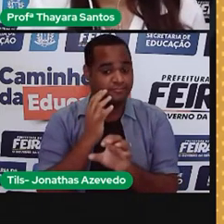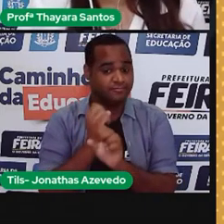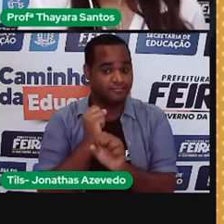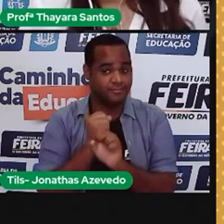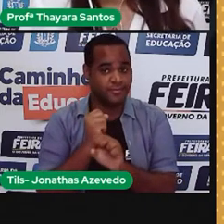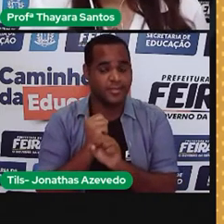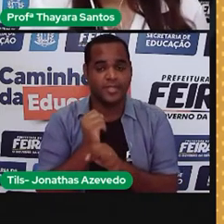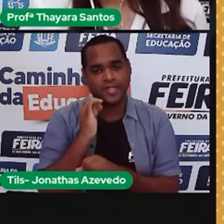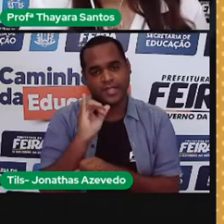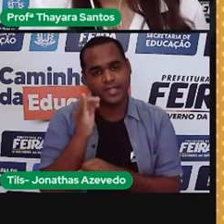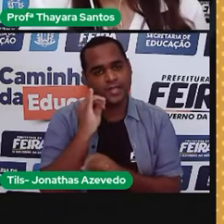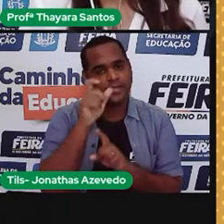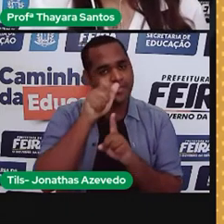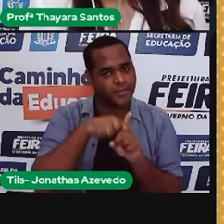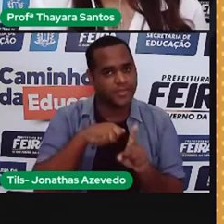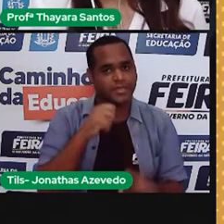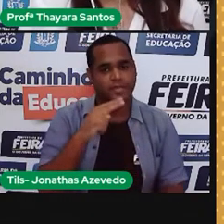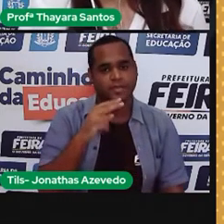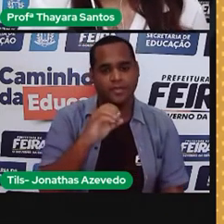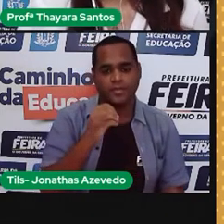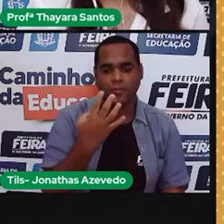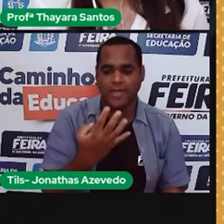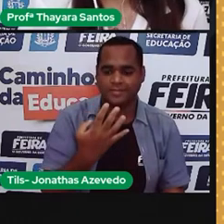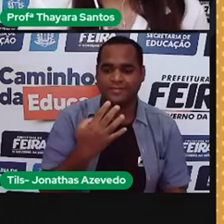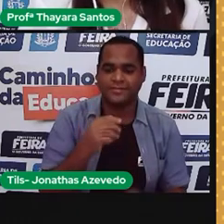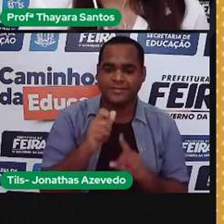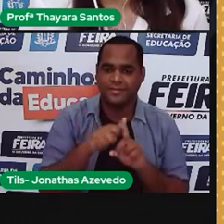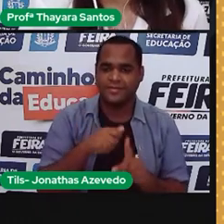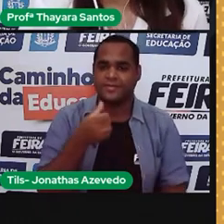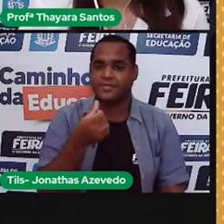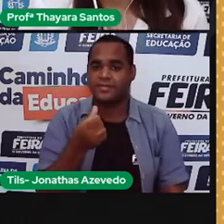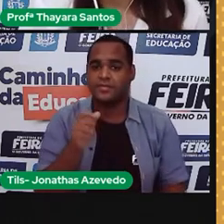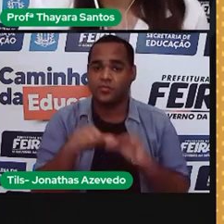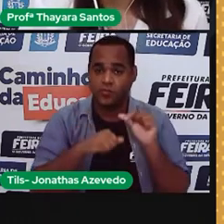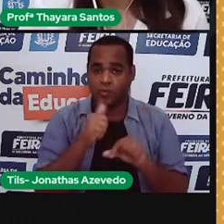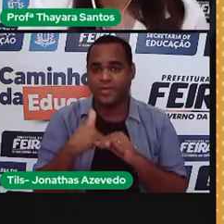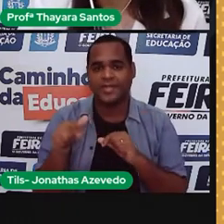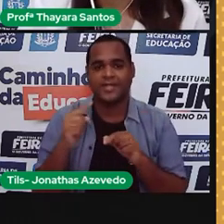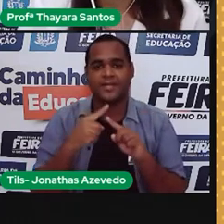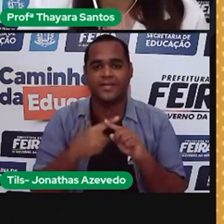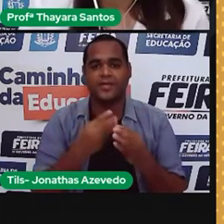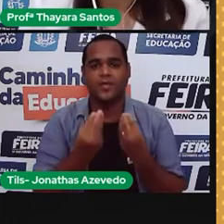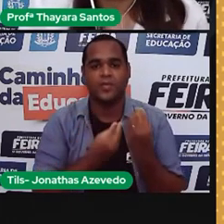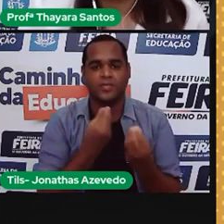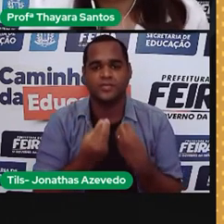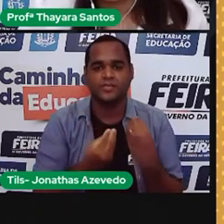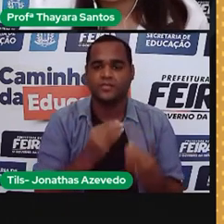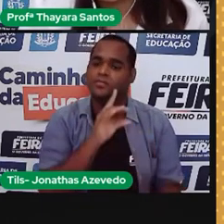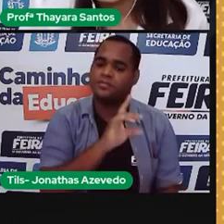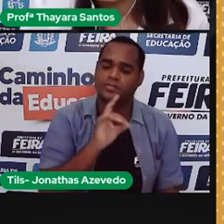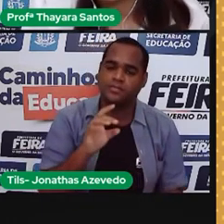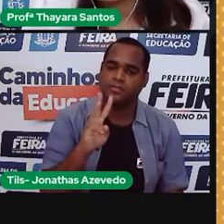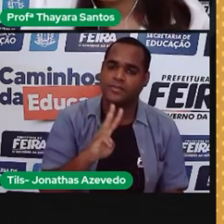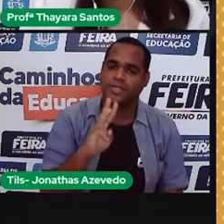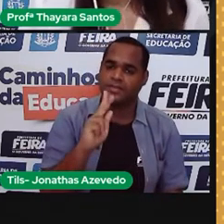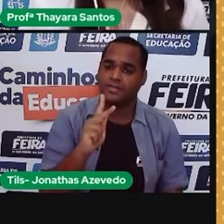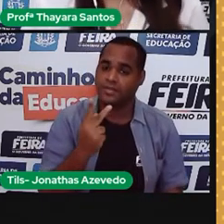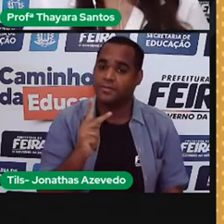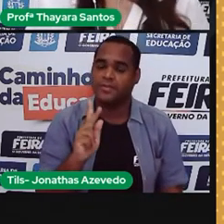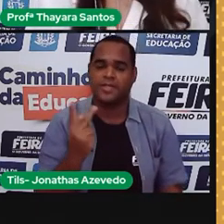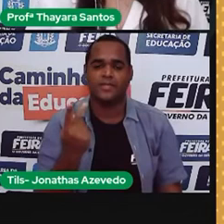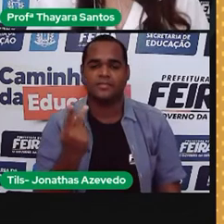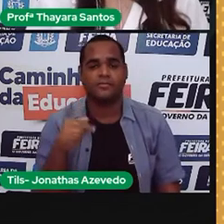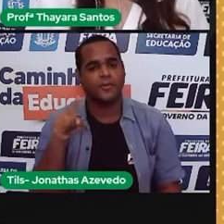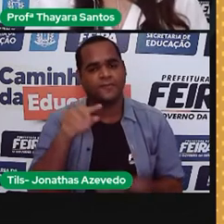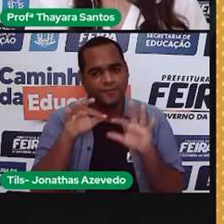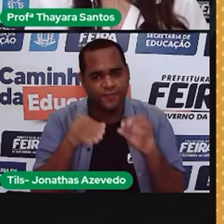do chuveiro elétrico por mês, 204,6, e multiplico por esse valor aqui, que é o valor de cada quilowatts hora. No